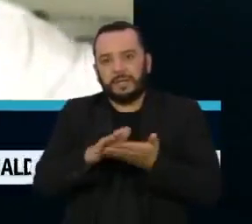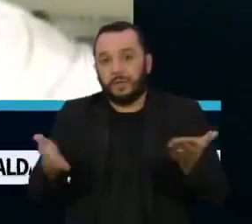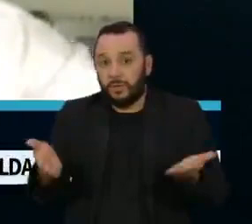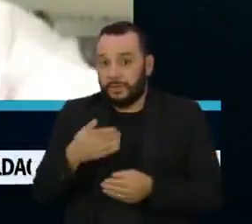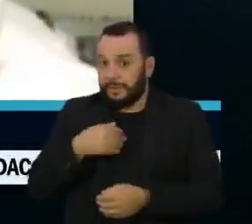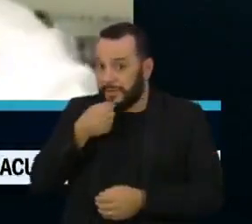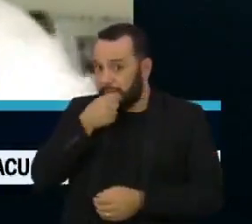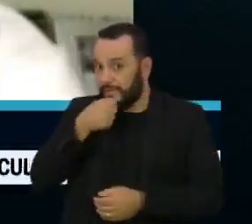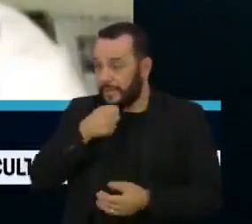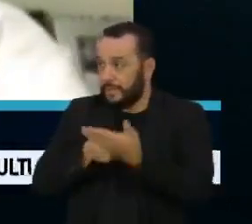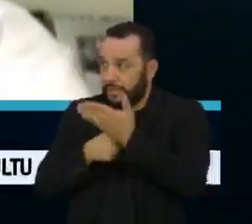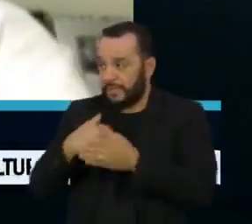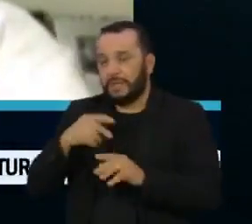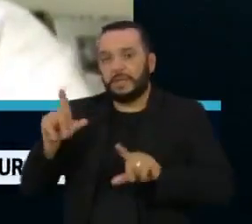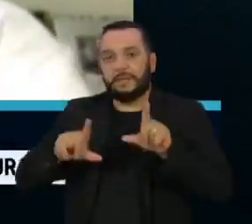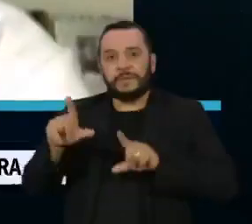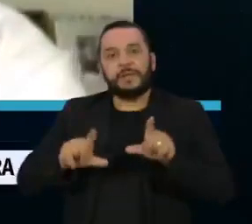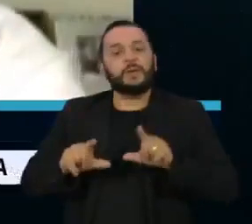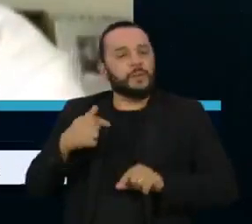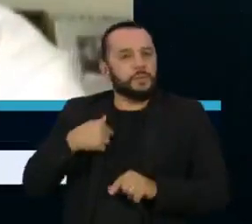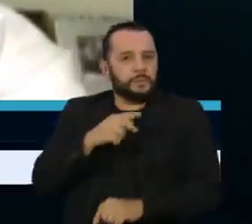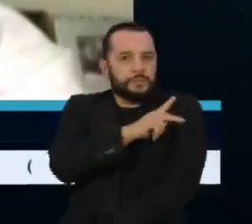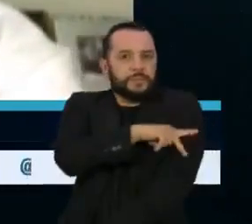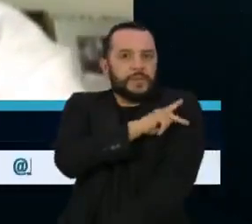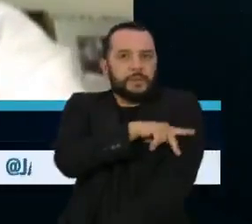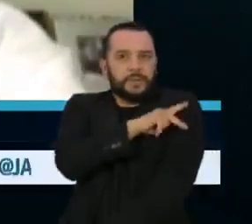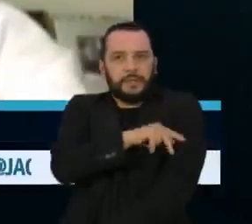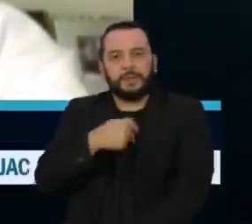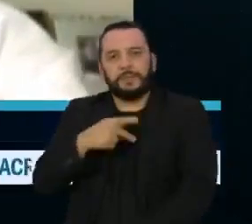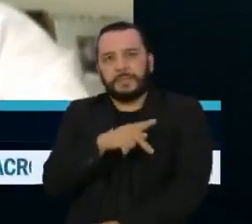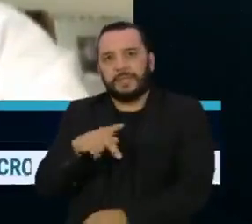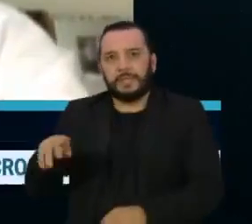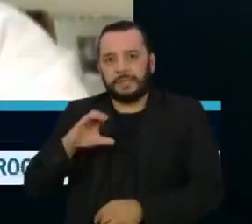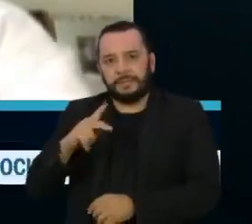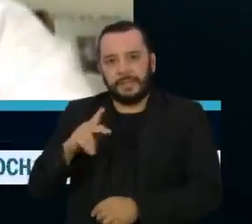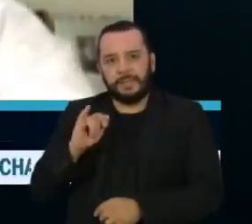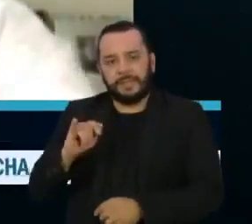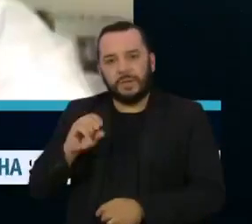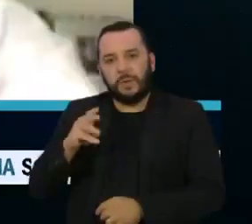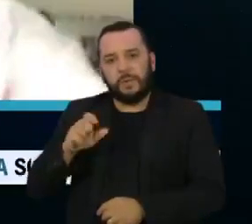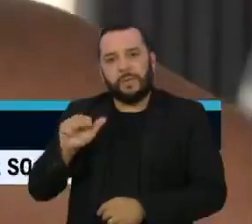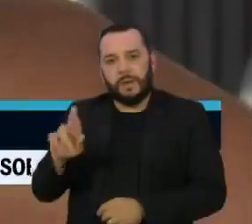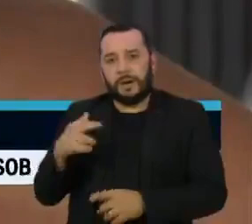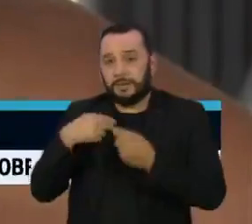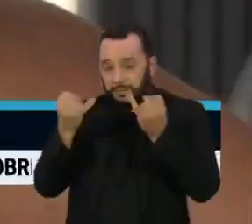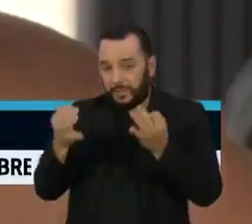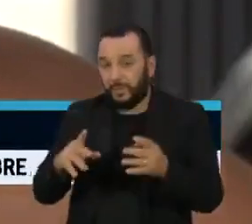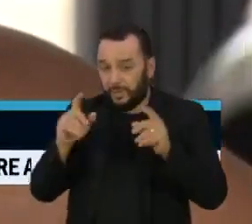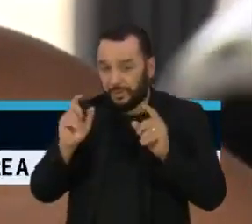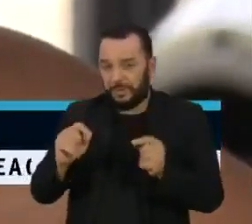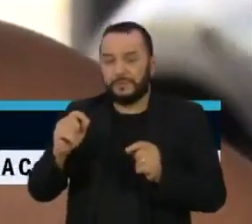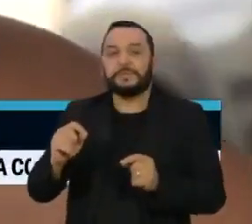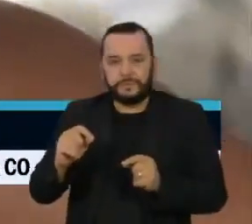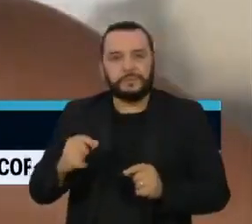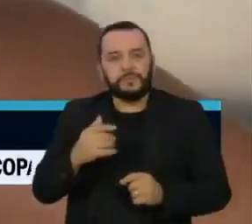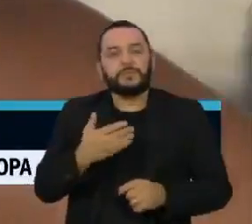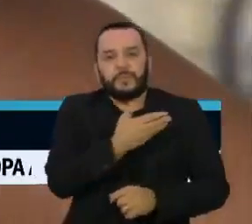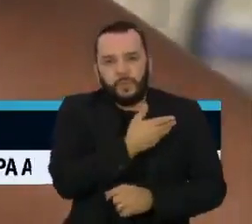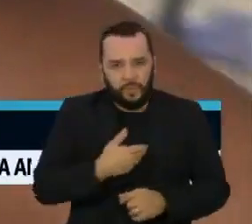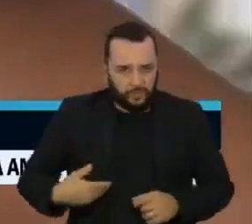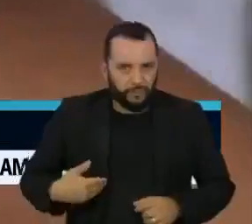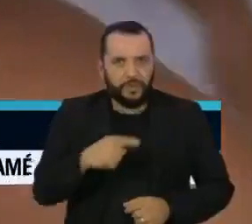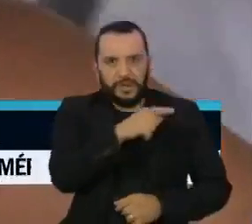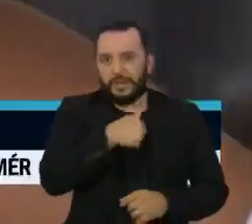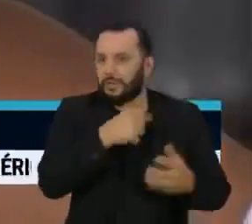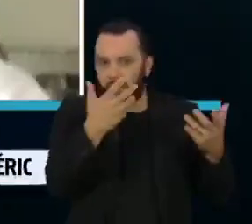entrevista à TV Nova do Piauí, o presidente da CPI, Omar Aziz, afirmou que não há mais dúvidas de que houve omissão do governo